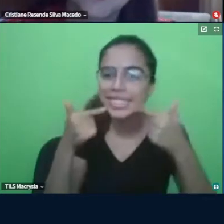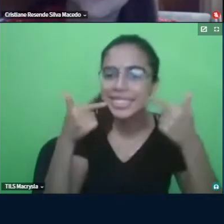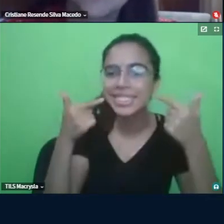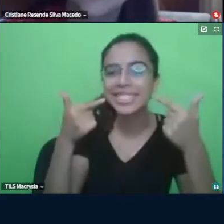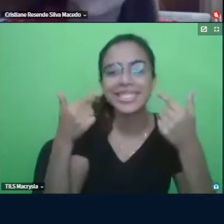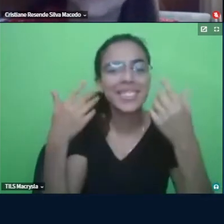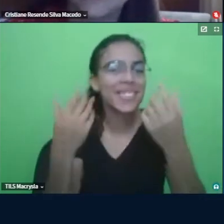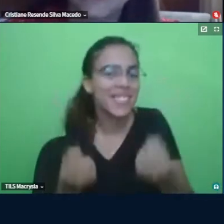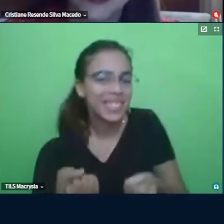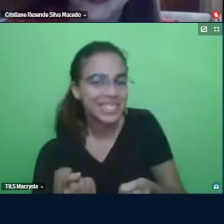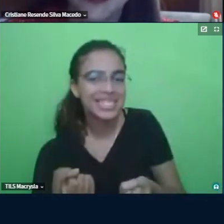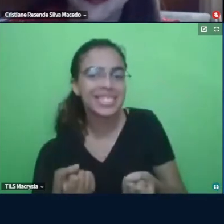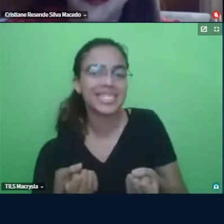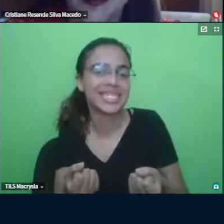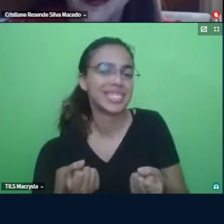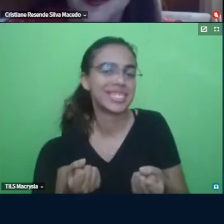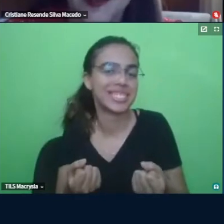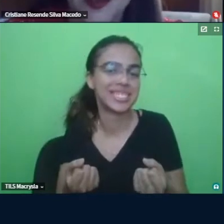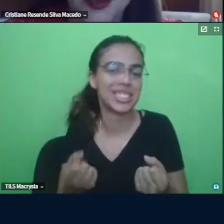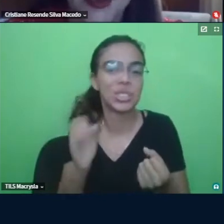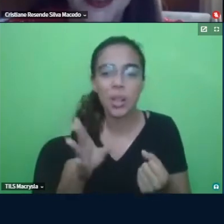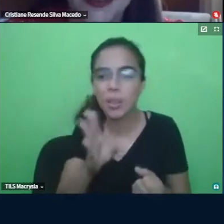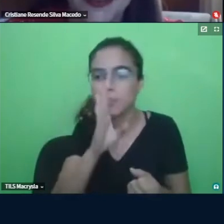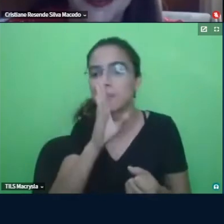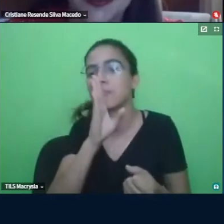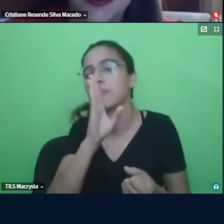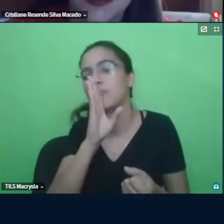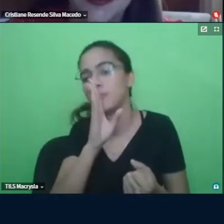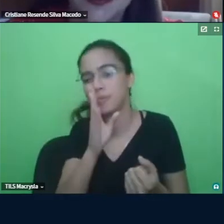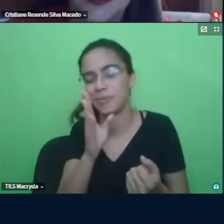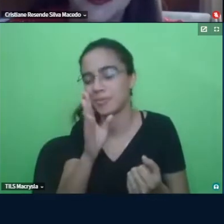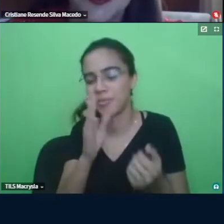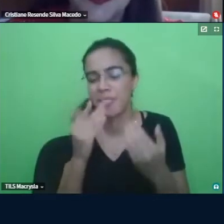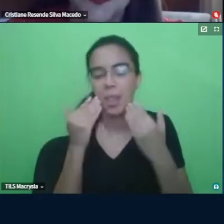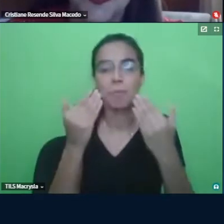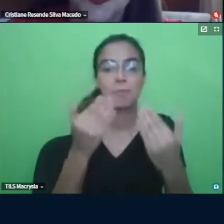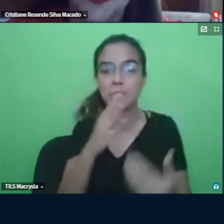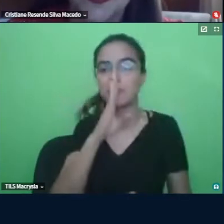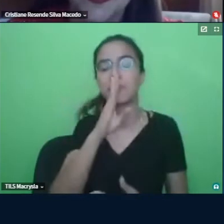aprovações né não ficar tão parada aqui na apresentação